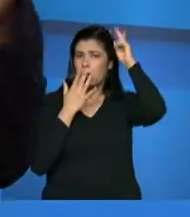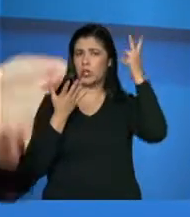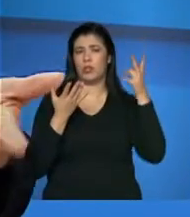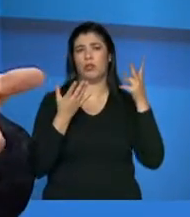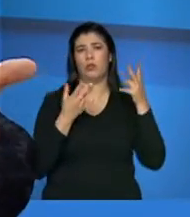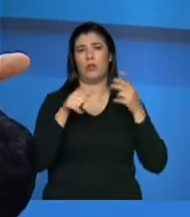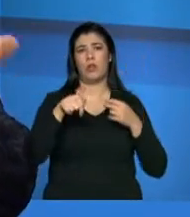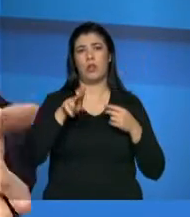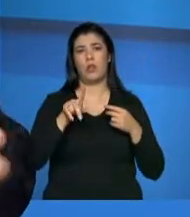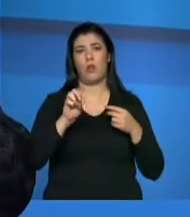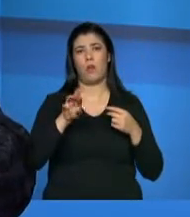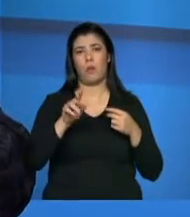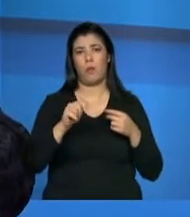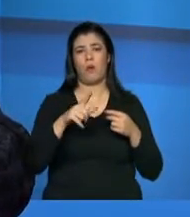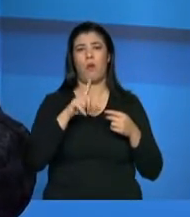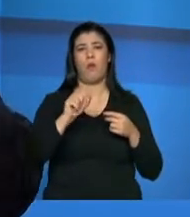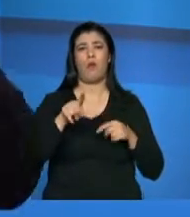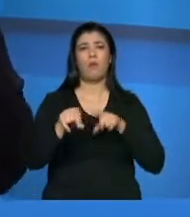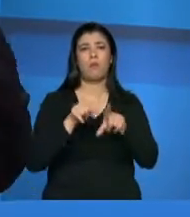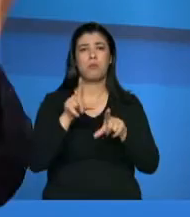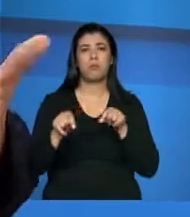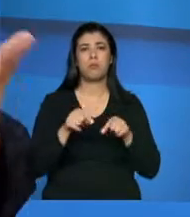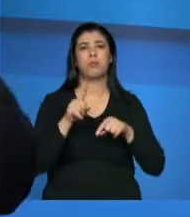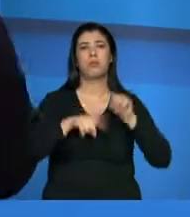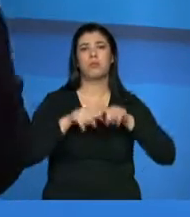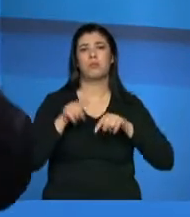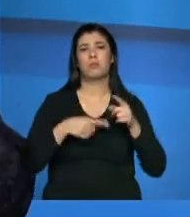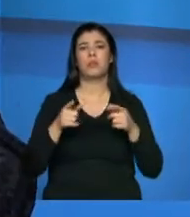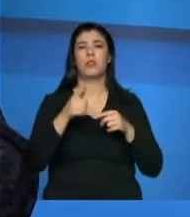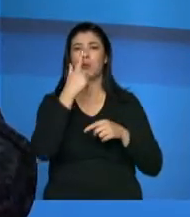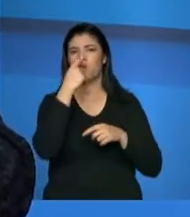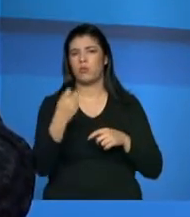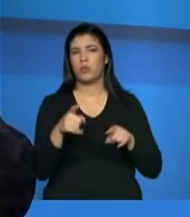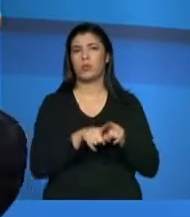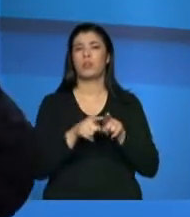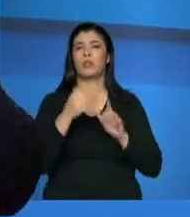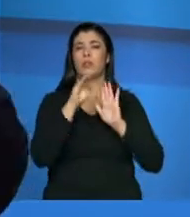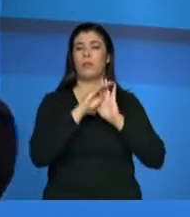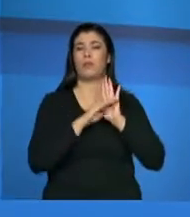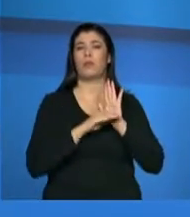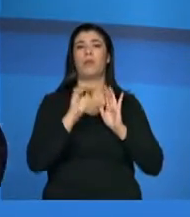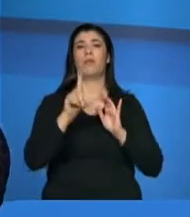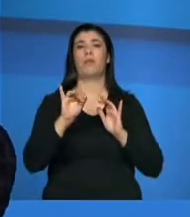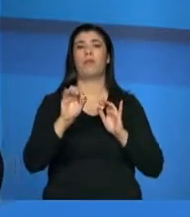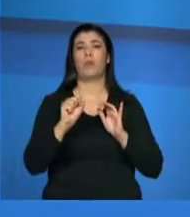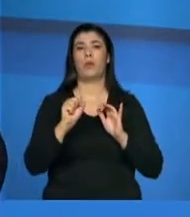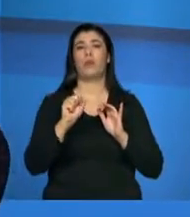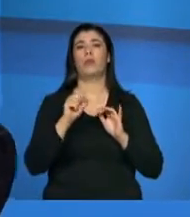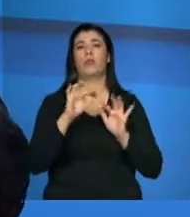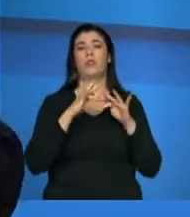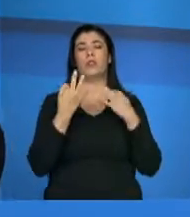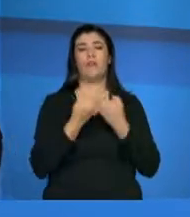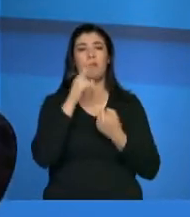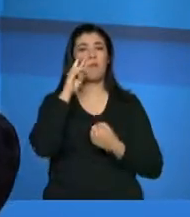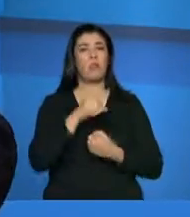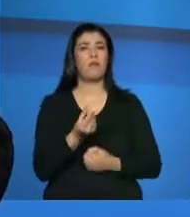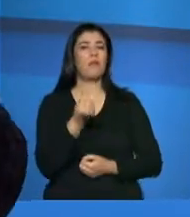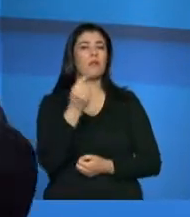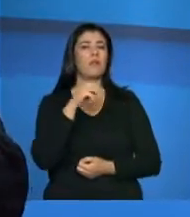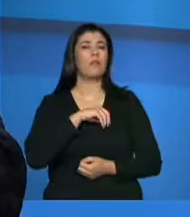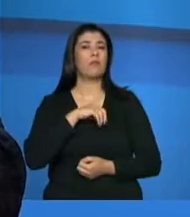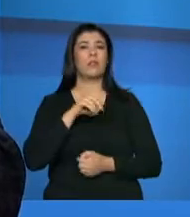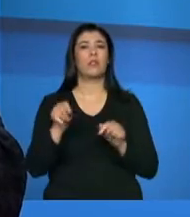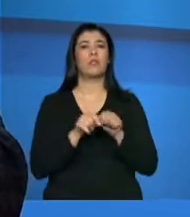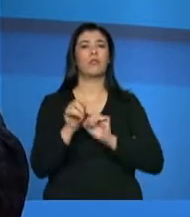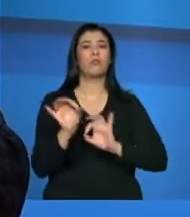prioriza para a concessão do benefício. Então, o próprio Bolsa Família é um programa que olha para o cadastro, para além da questão só de renda, da